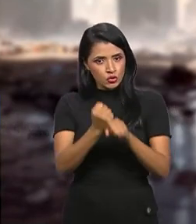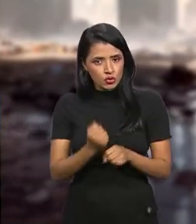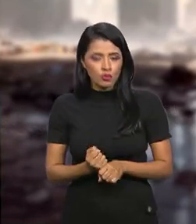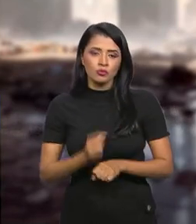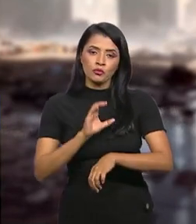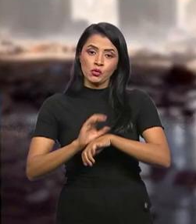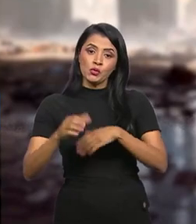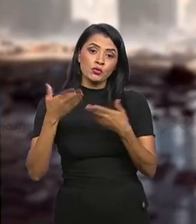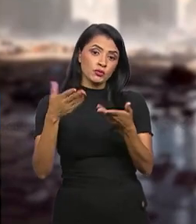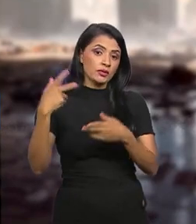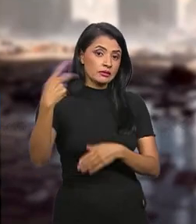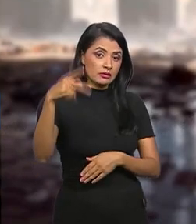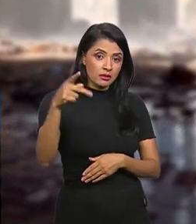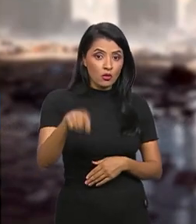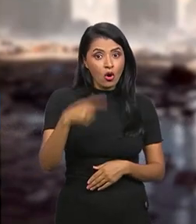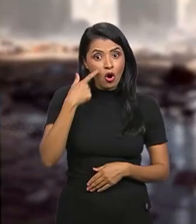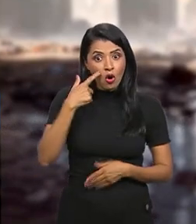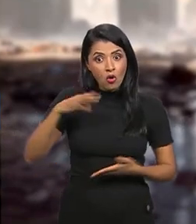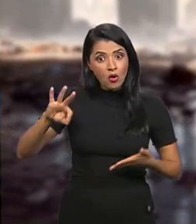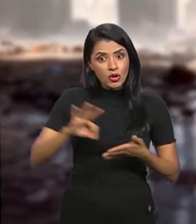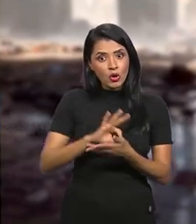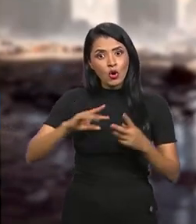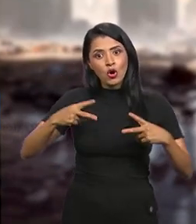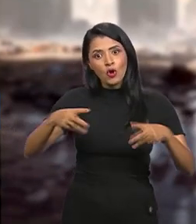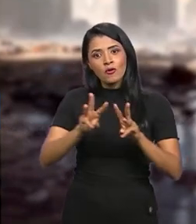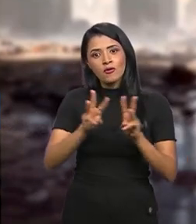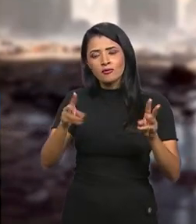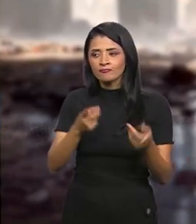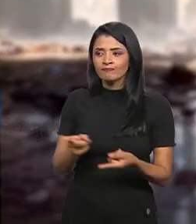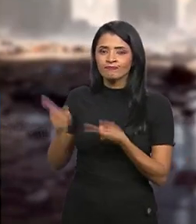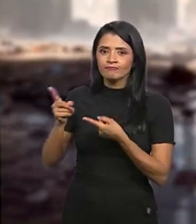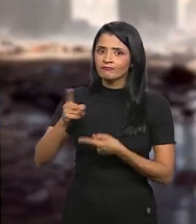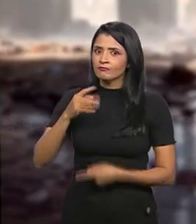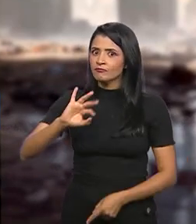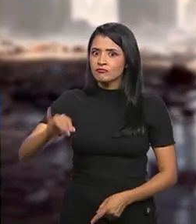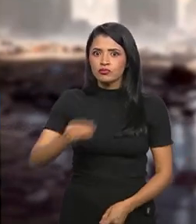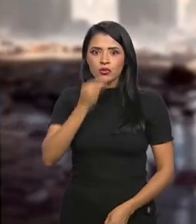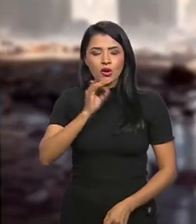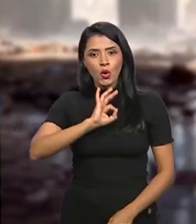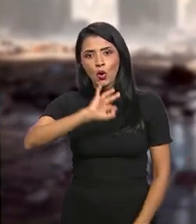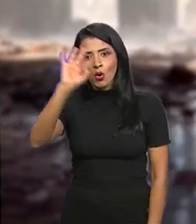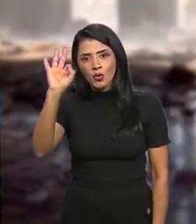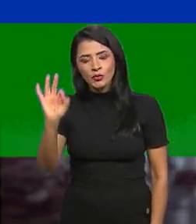curso é pra você, hein? Anota já o link, é uma ótima oportunidade!